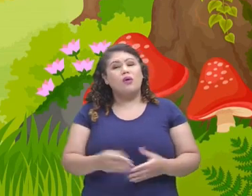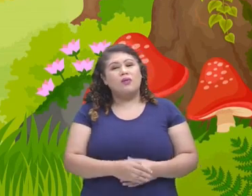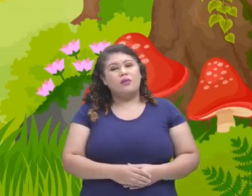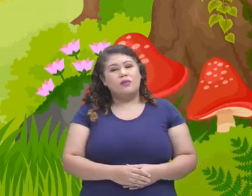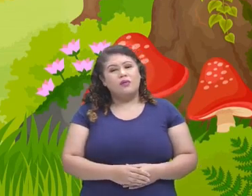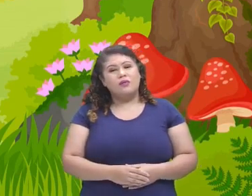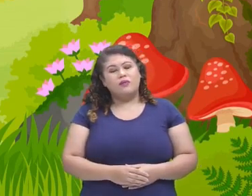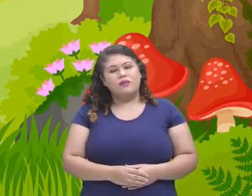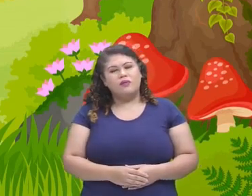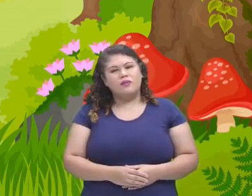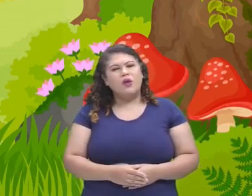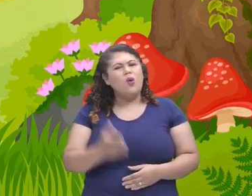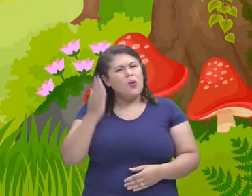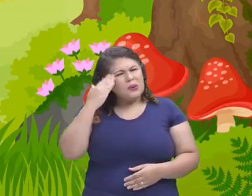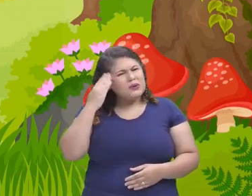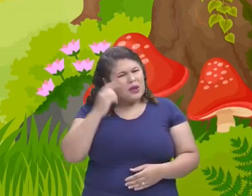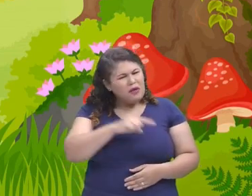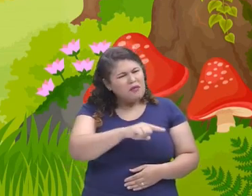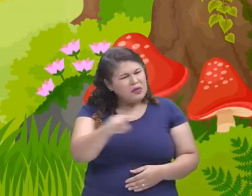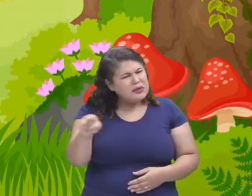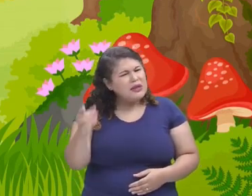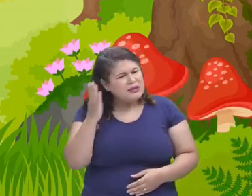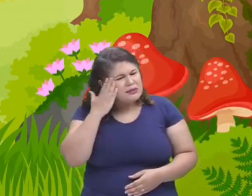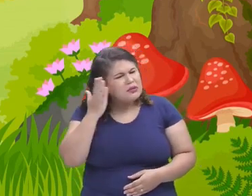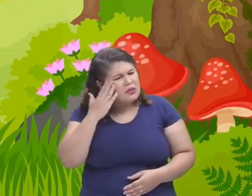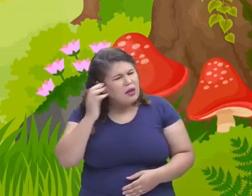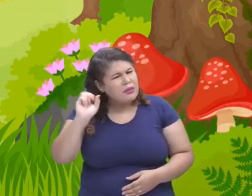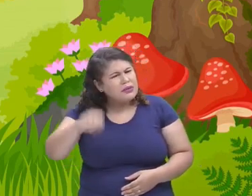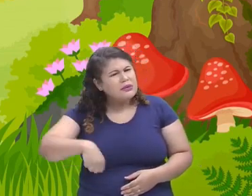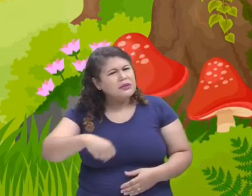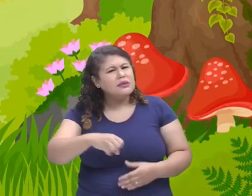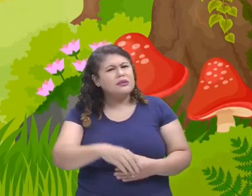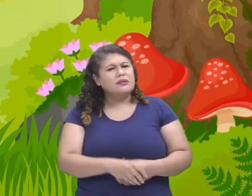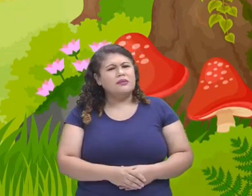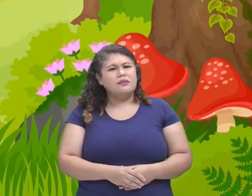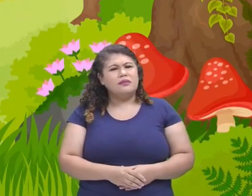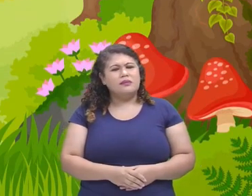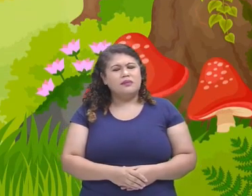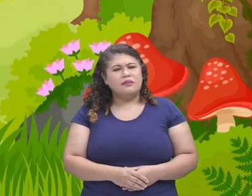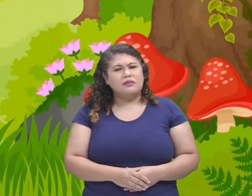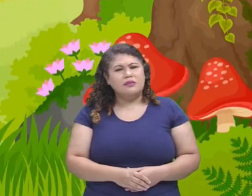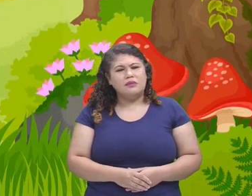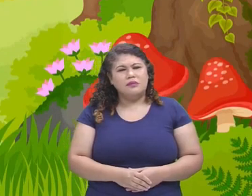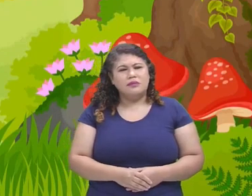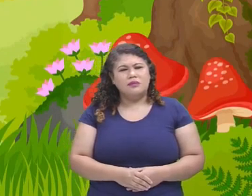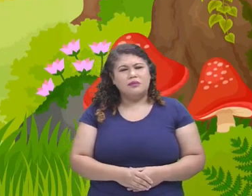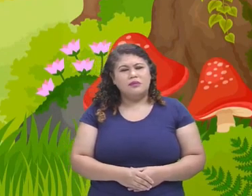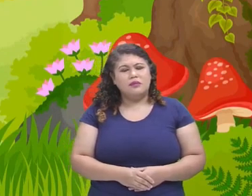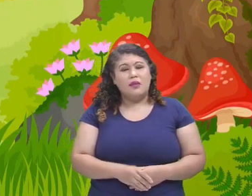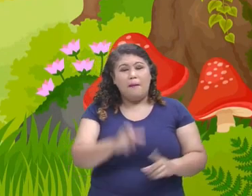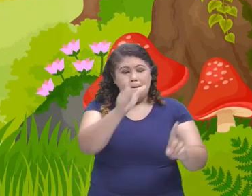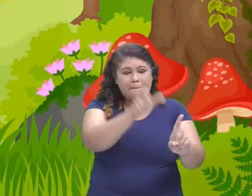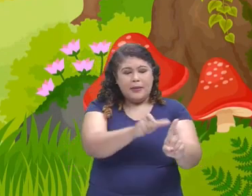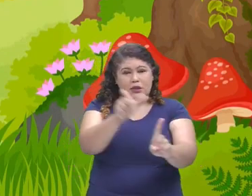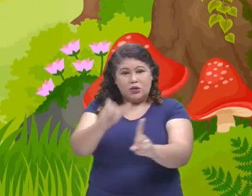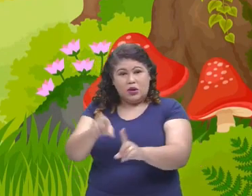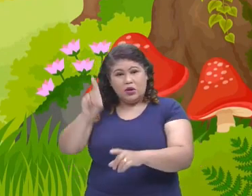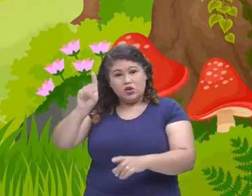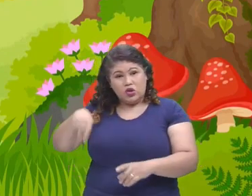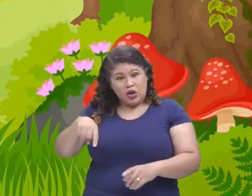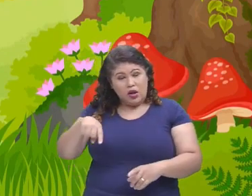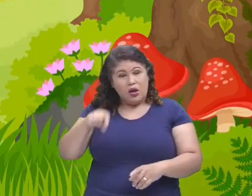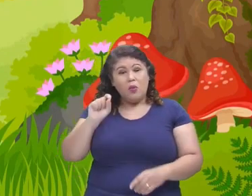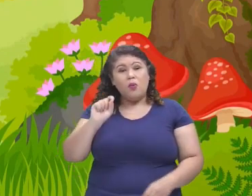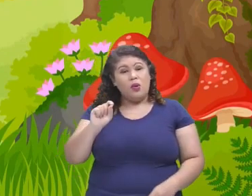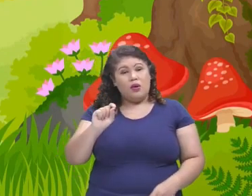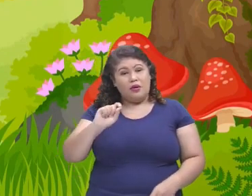eu sei que sim, porque vocês são inteligentes. Então, vamos agora investigar quem são os personagens. O primeiro deles, o